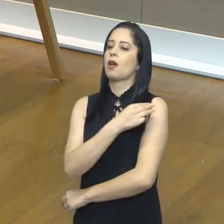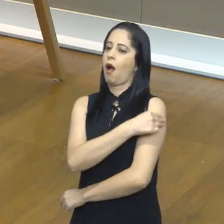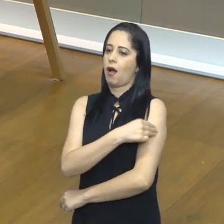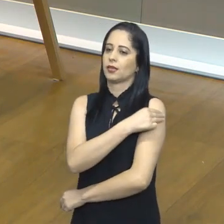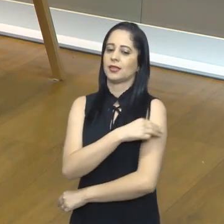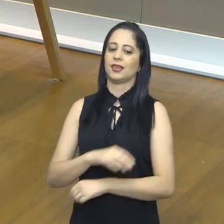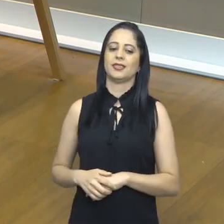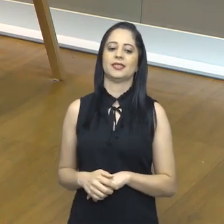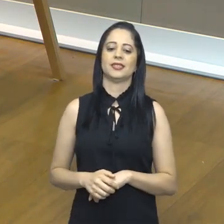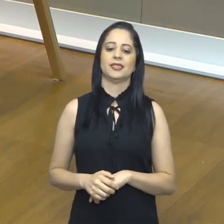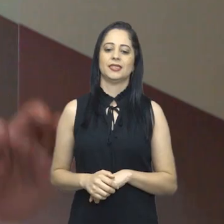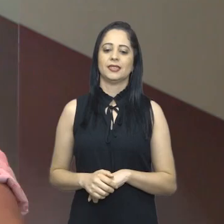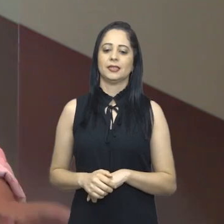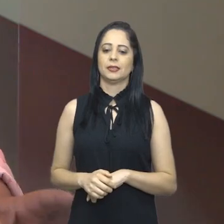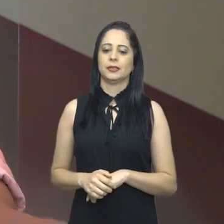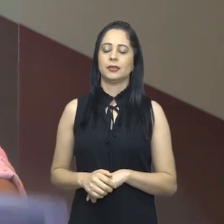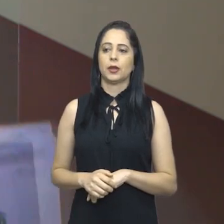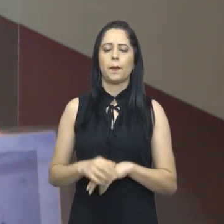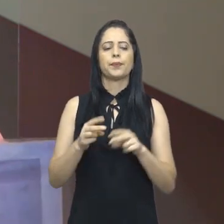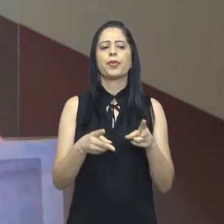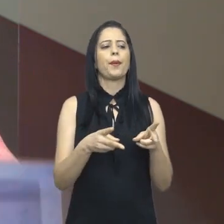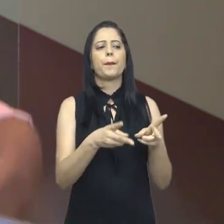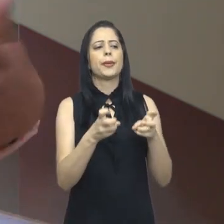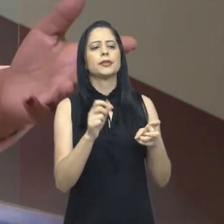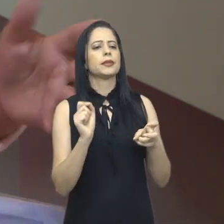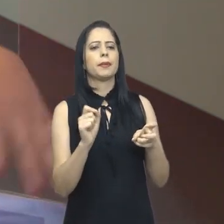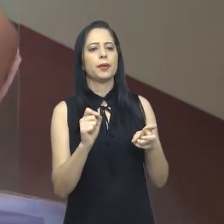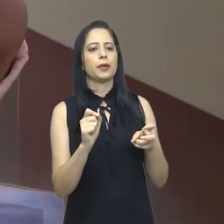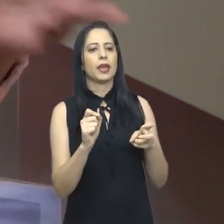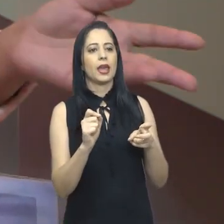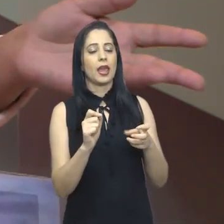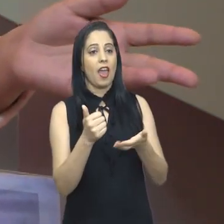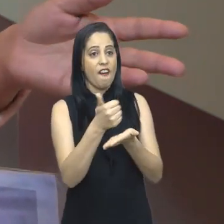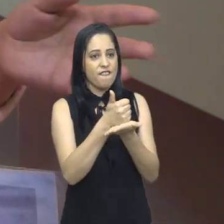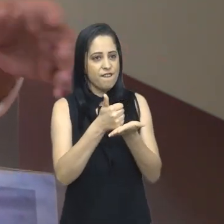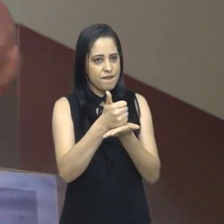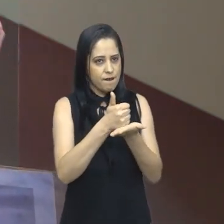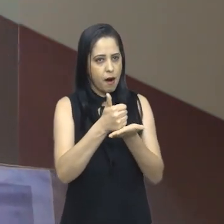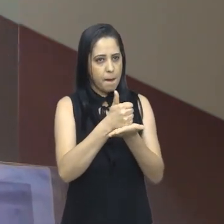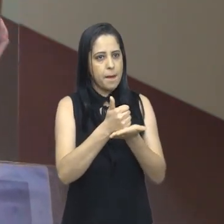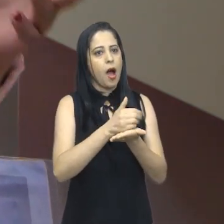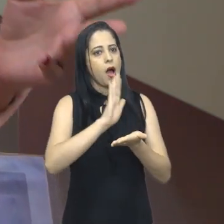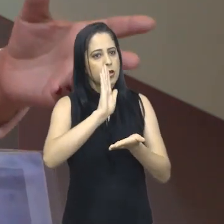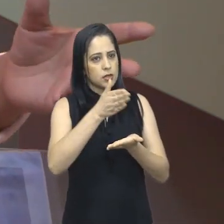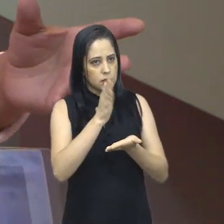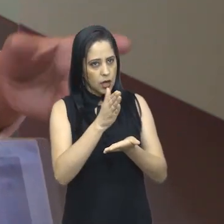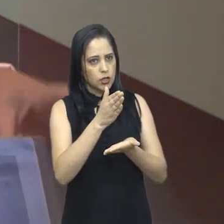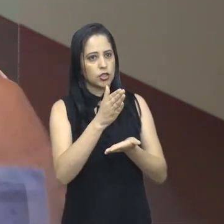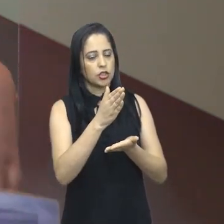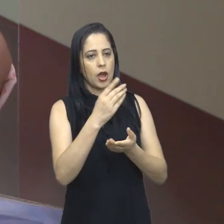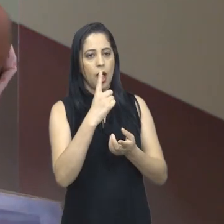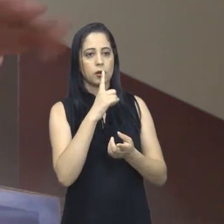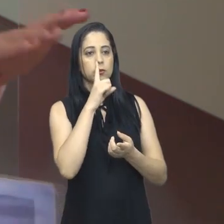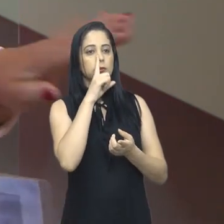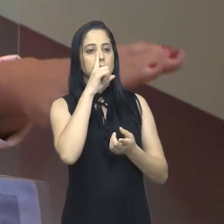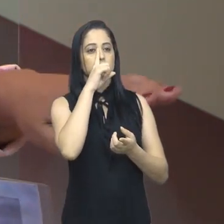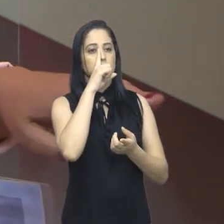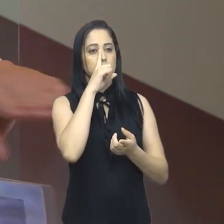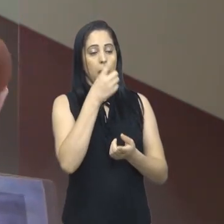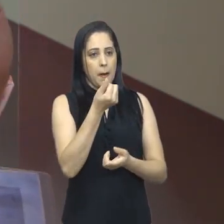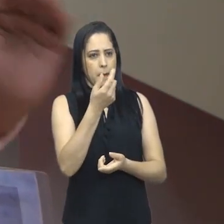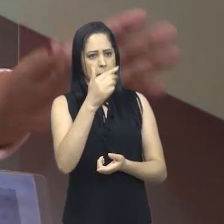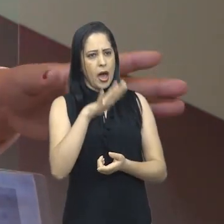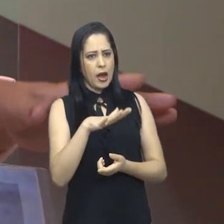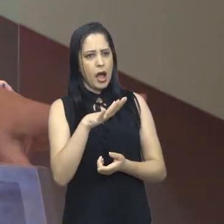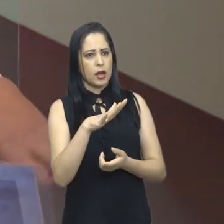certeza, Gisele. Tá certo. E nós temos observado também que hoje as farmácias disponibilizam aqueles autostestes, dá pra fazer em